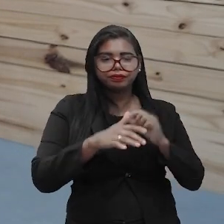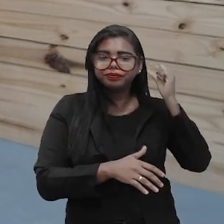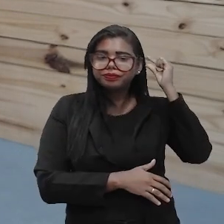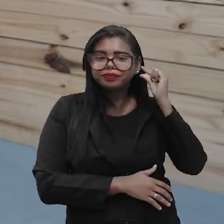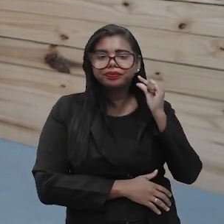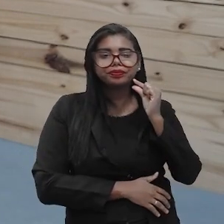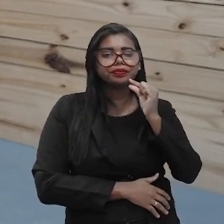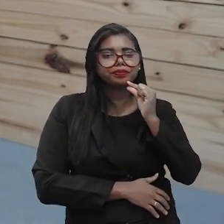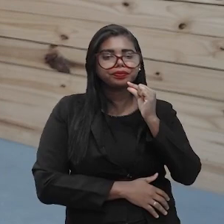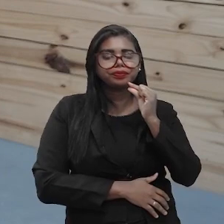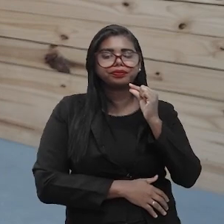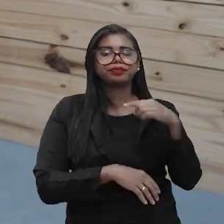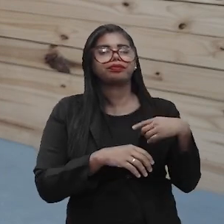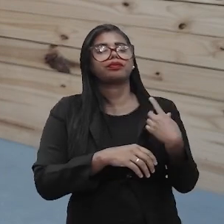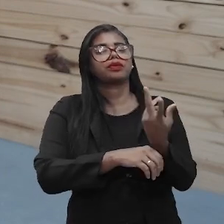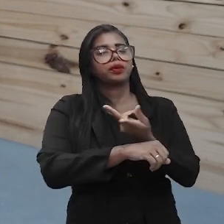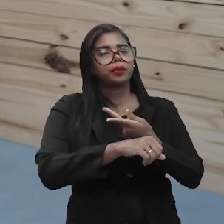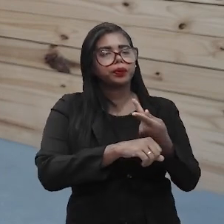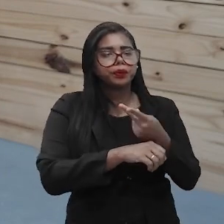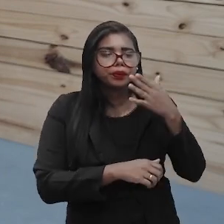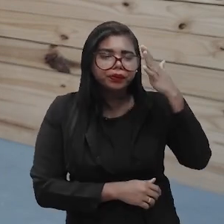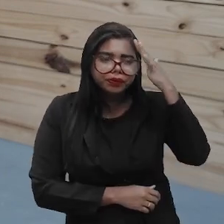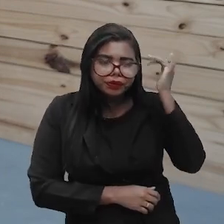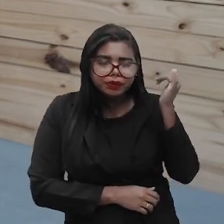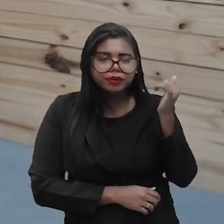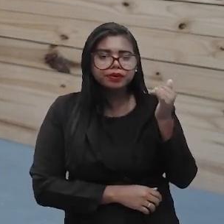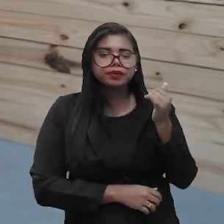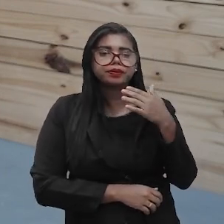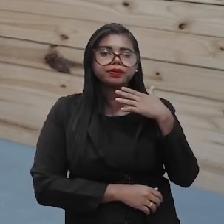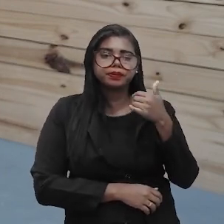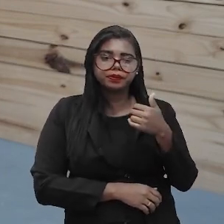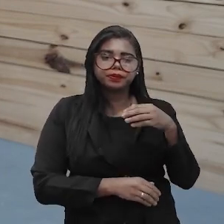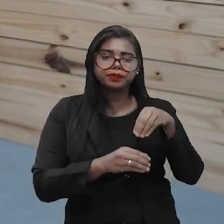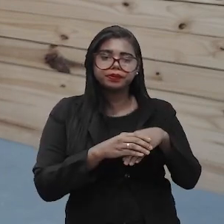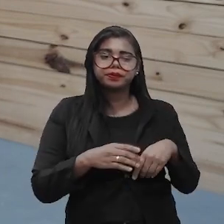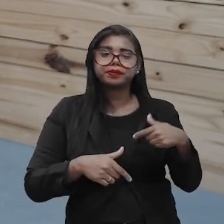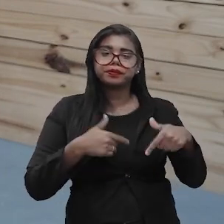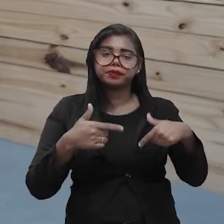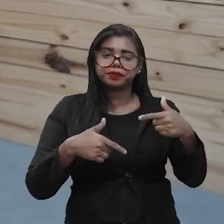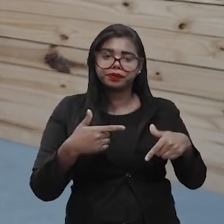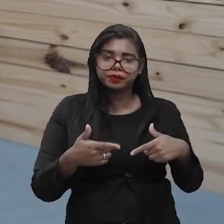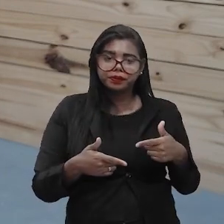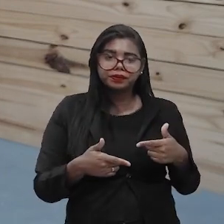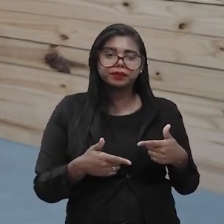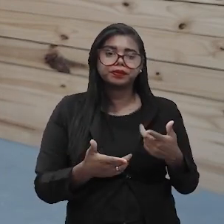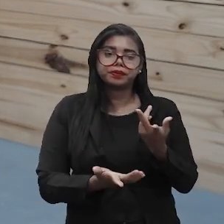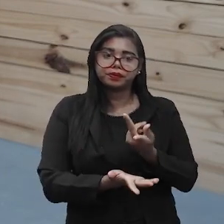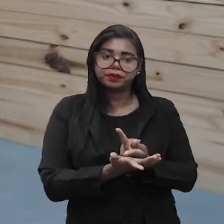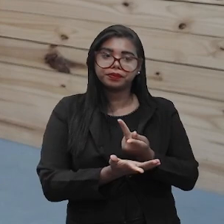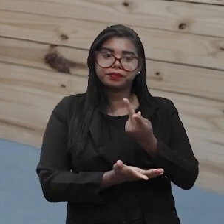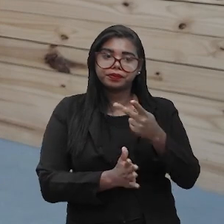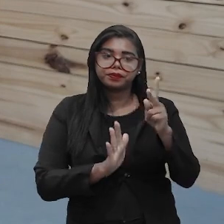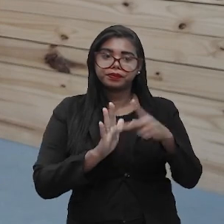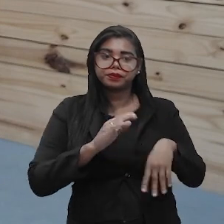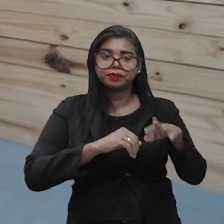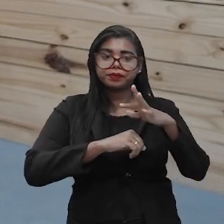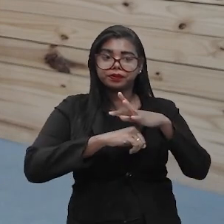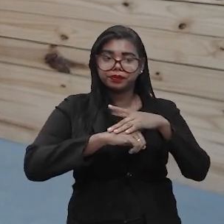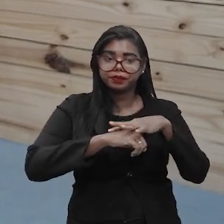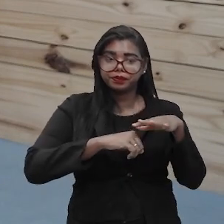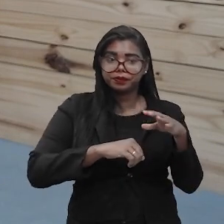telemarketing, procurem ver essas situações no posto de trabalho, do trabalhador, para que haja uma prevenção das doenças